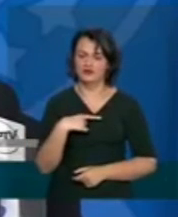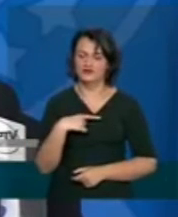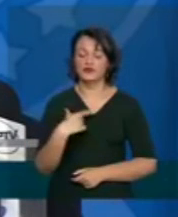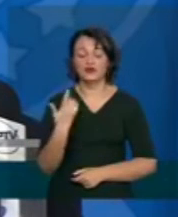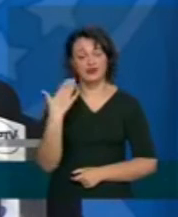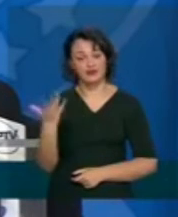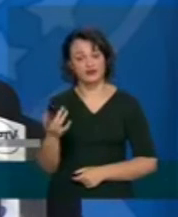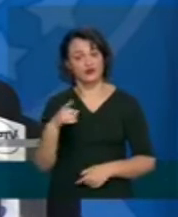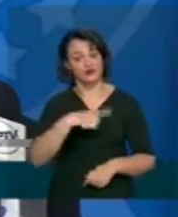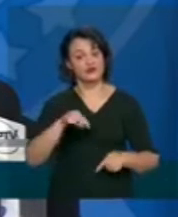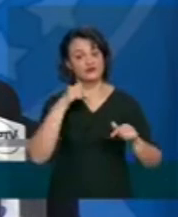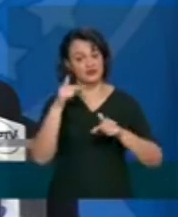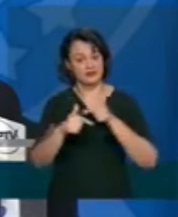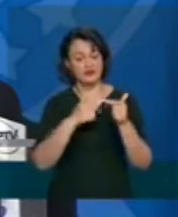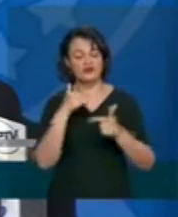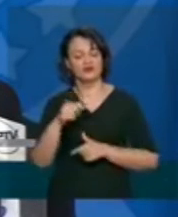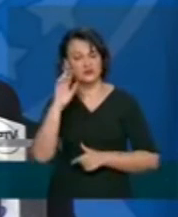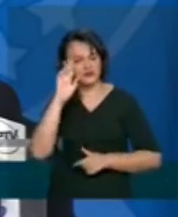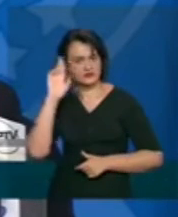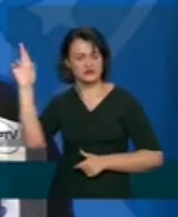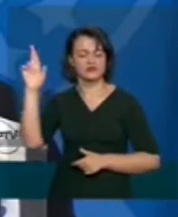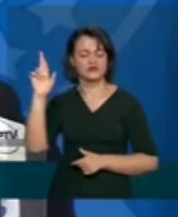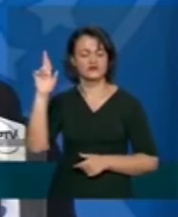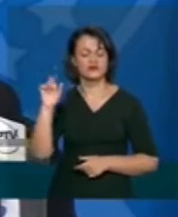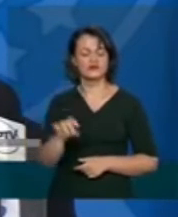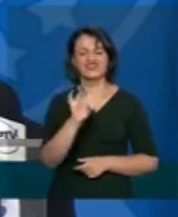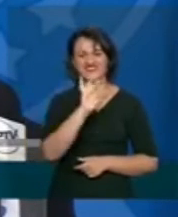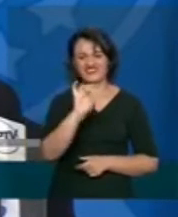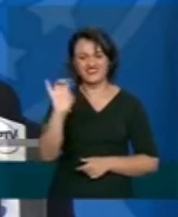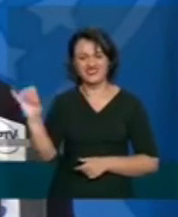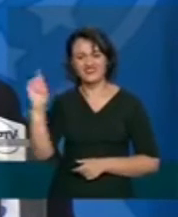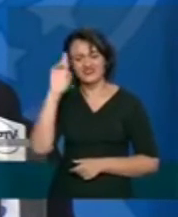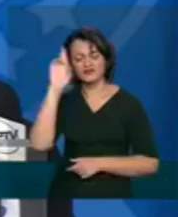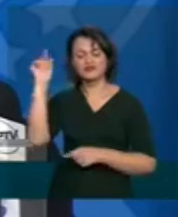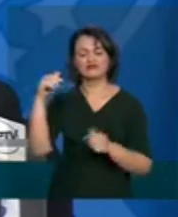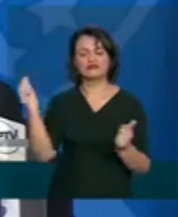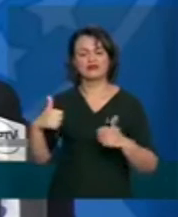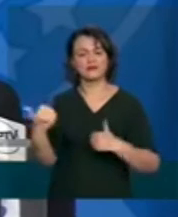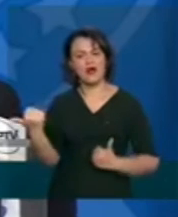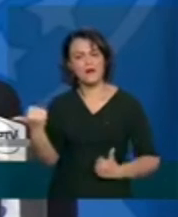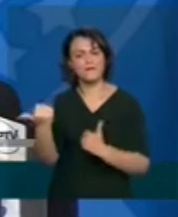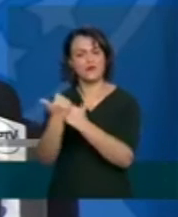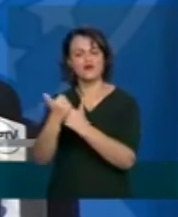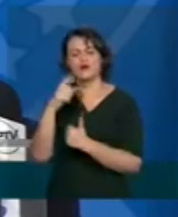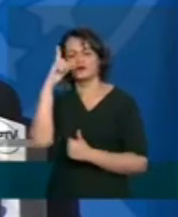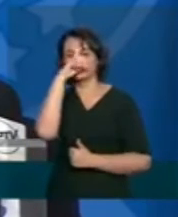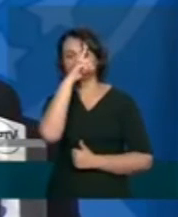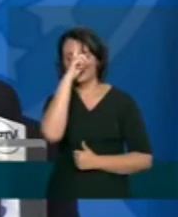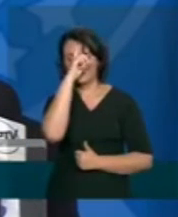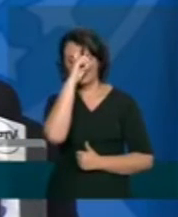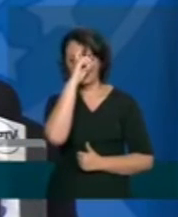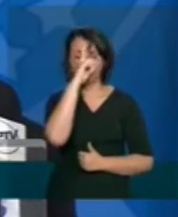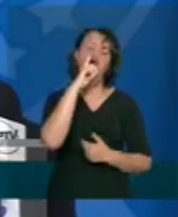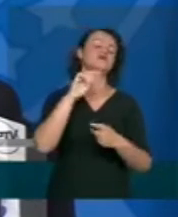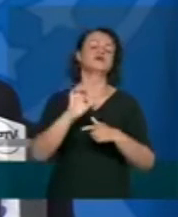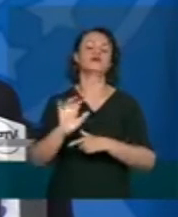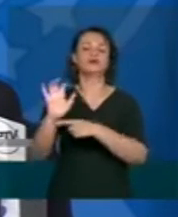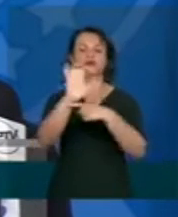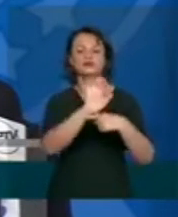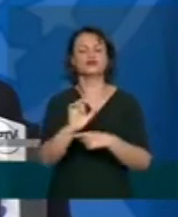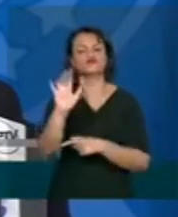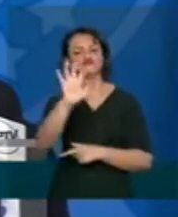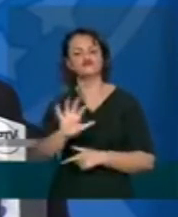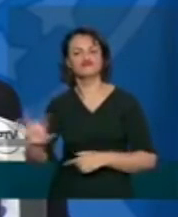nós estamos trabalhando com essas superintendências para que elas possam dar apoio aos hospitais aos estados e